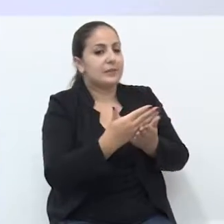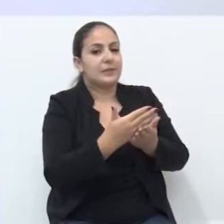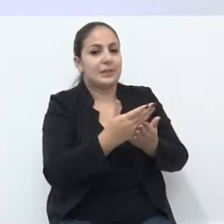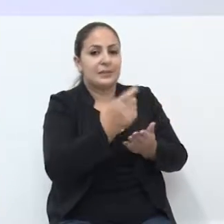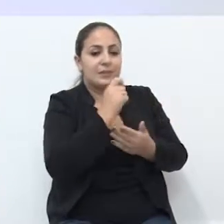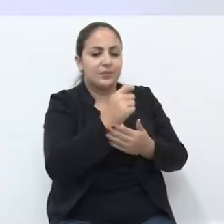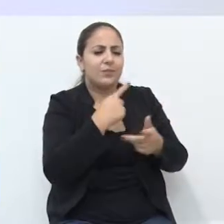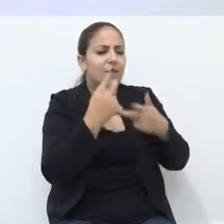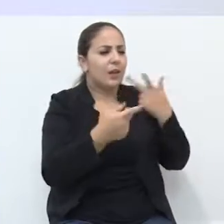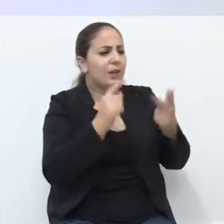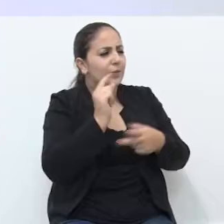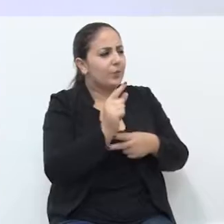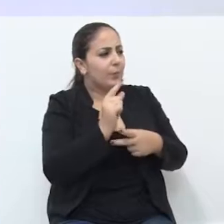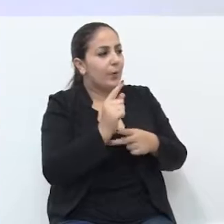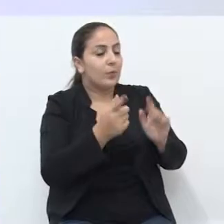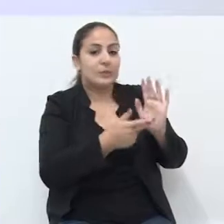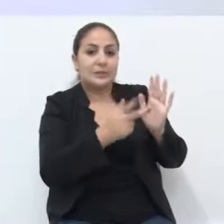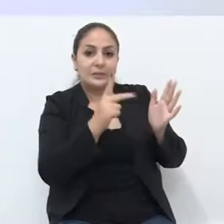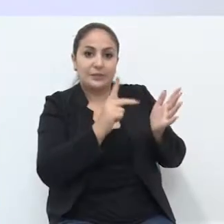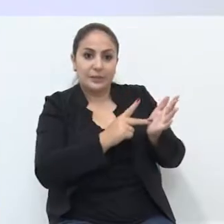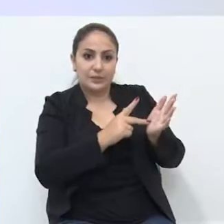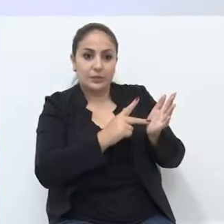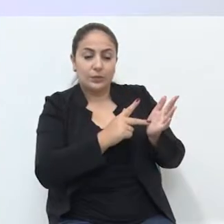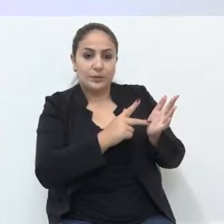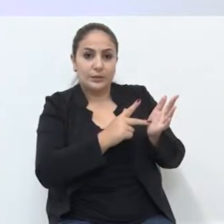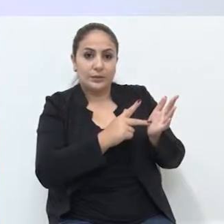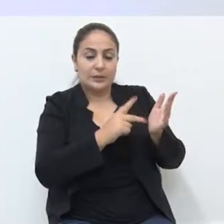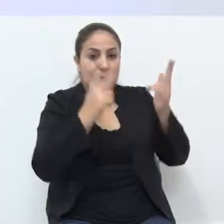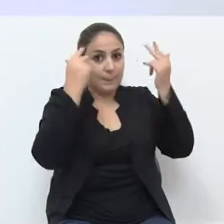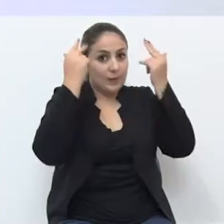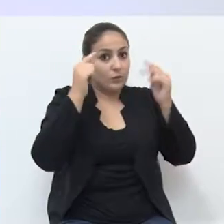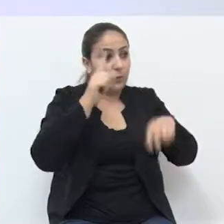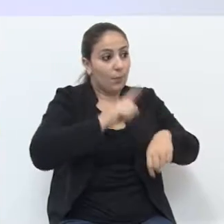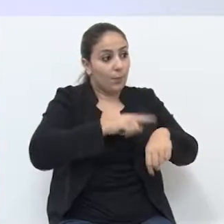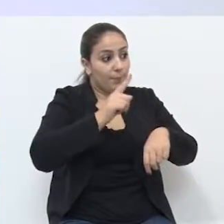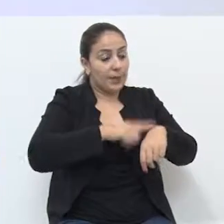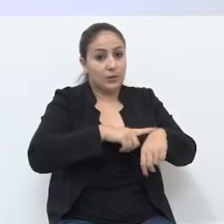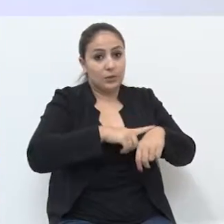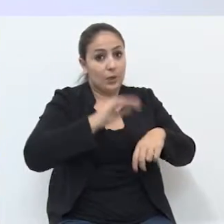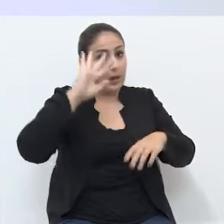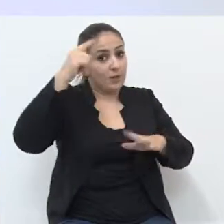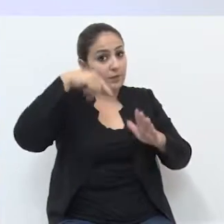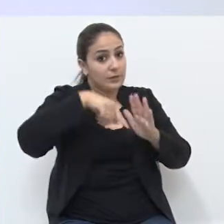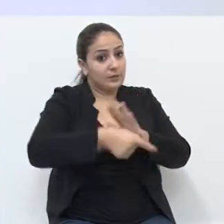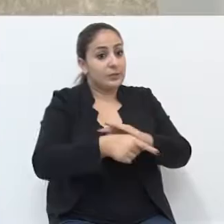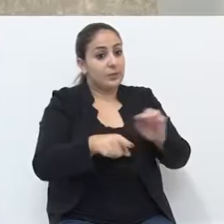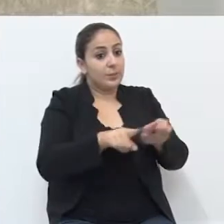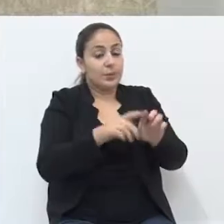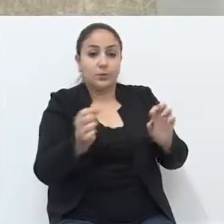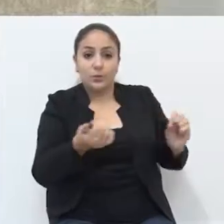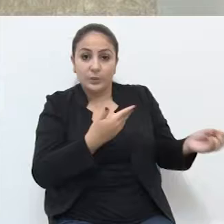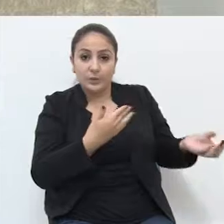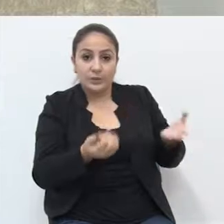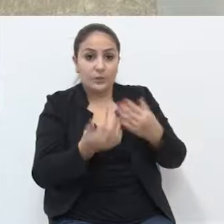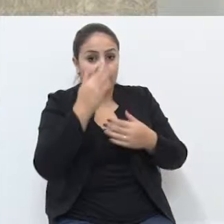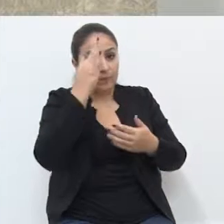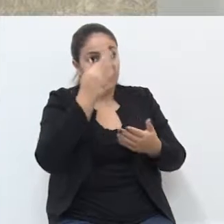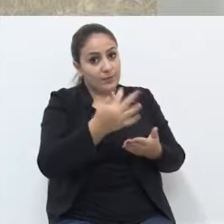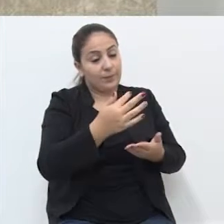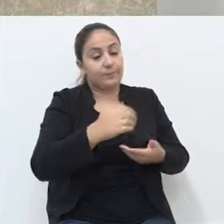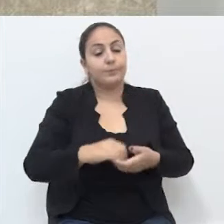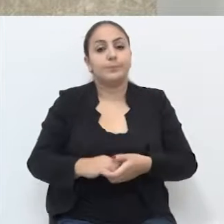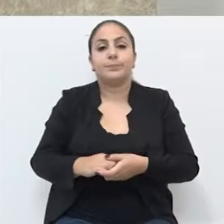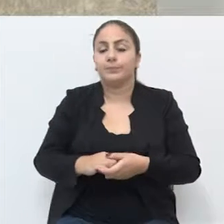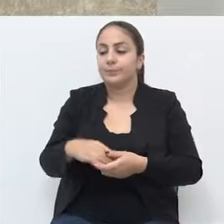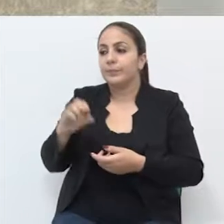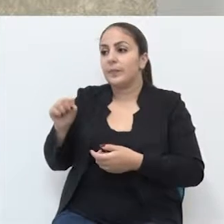resgatando um pouco do real sentido da Páscoa. O momento é de reflexão e renovação da fé. Isso. A Páscoa